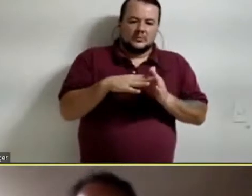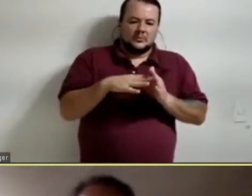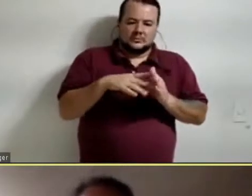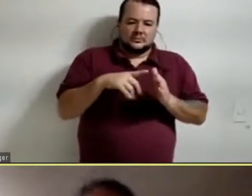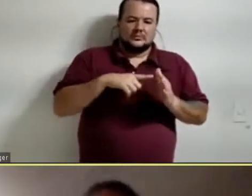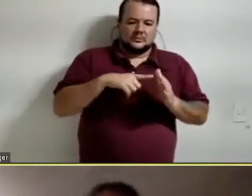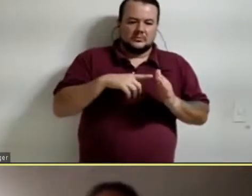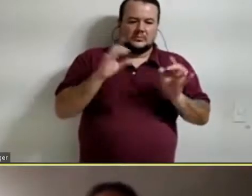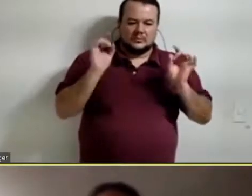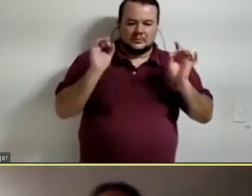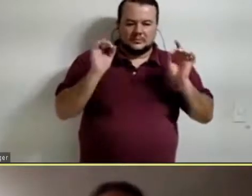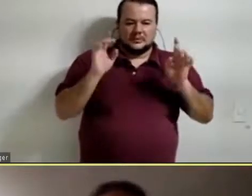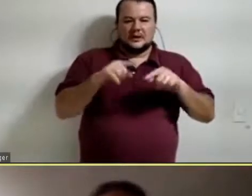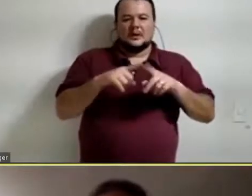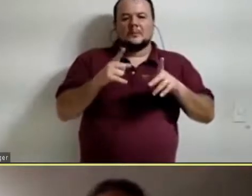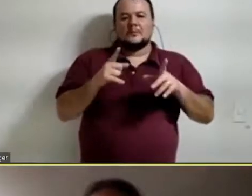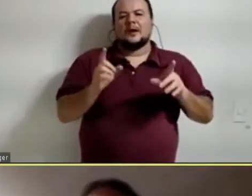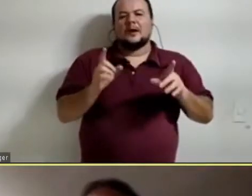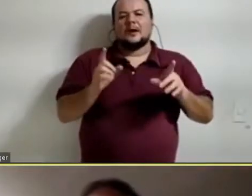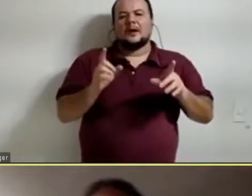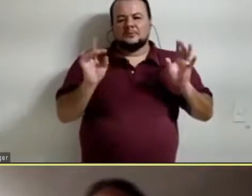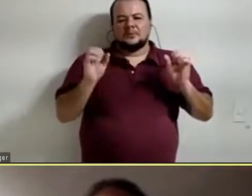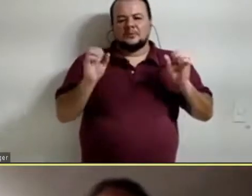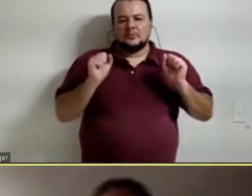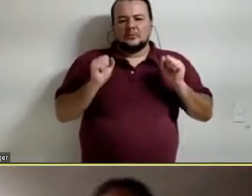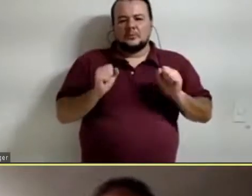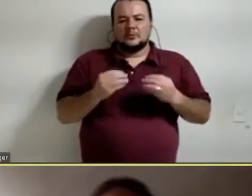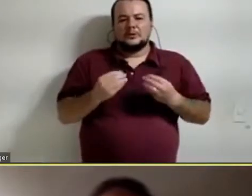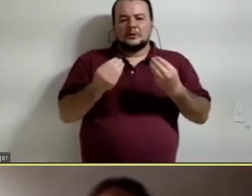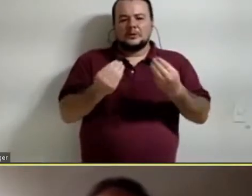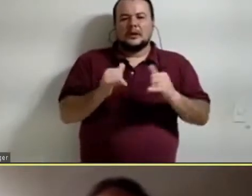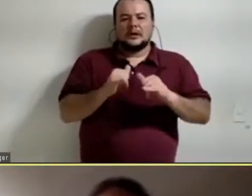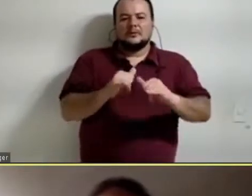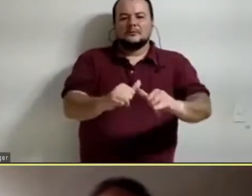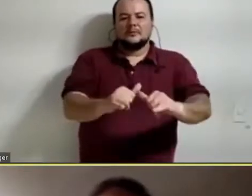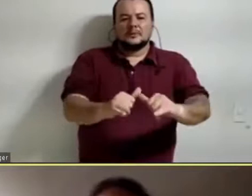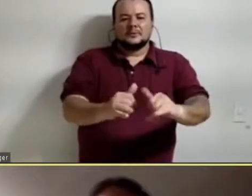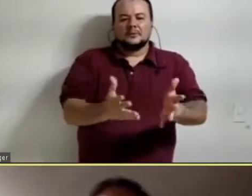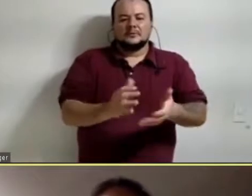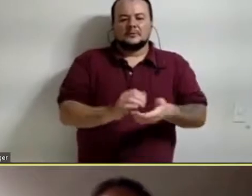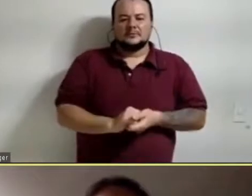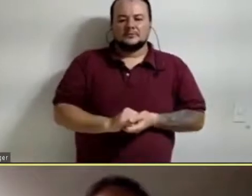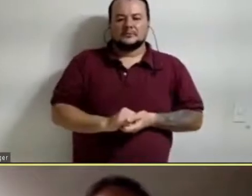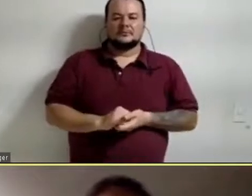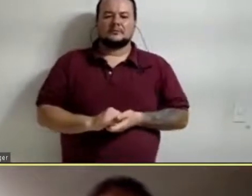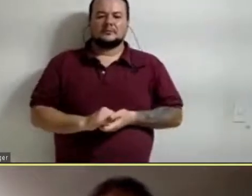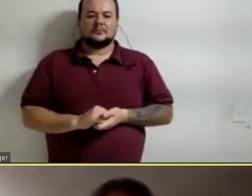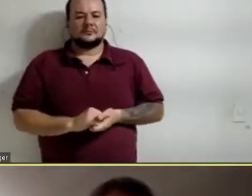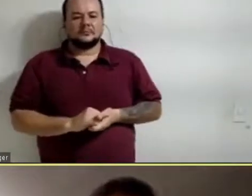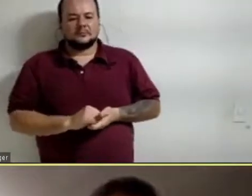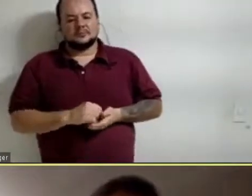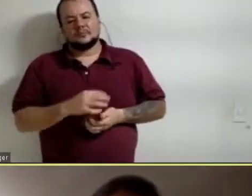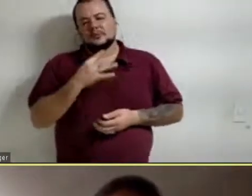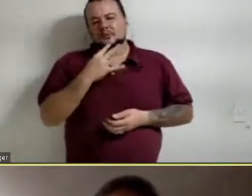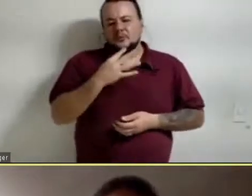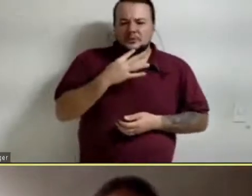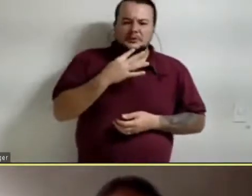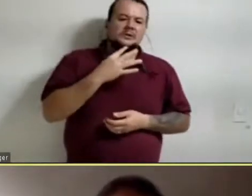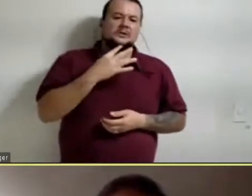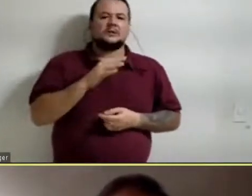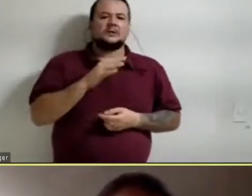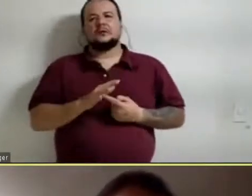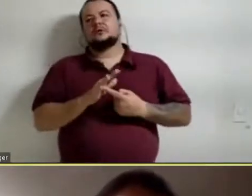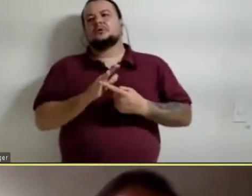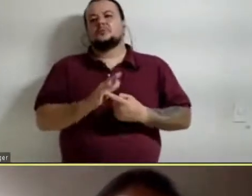informação de conhecer e que nos entregue como essas ferramentas para jogar. Nós